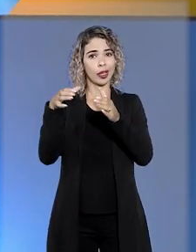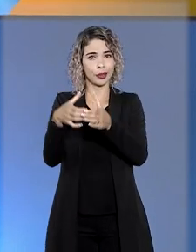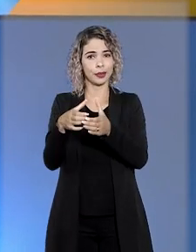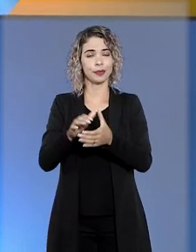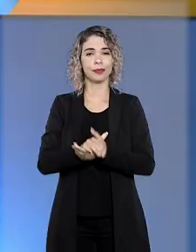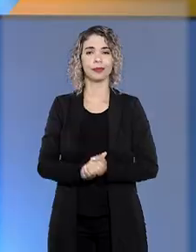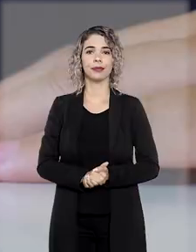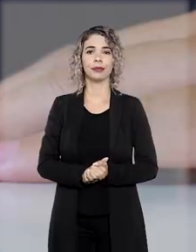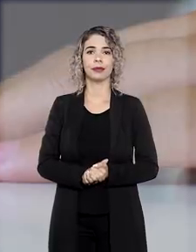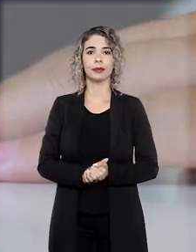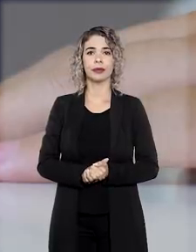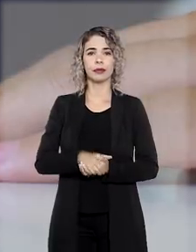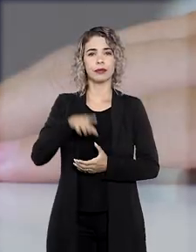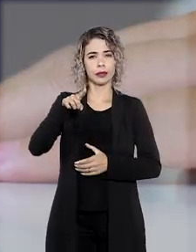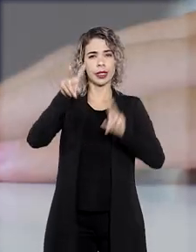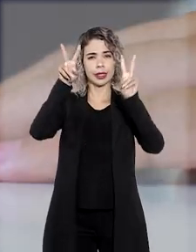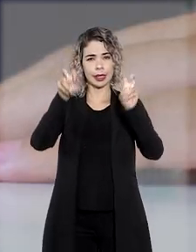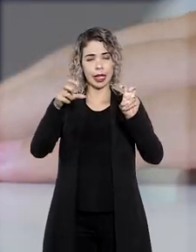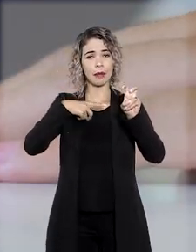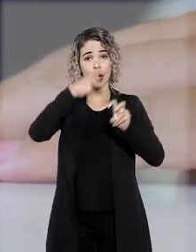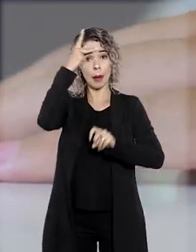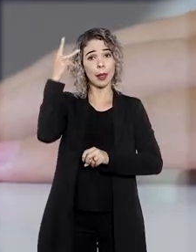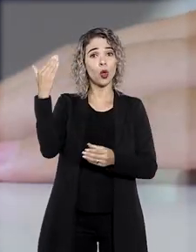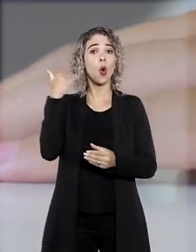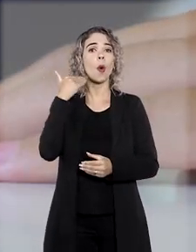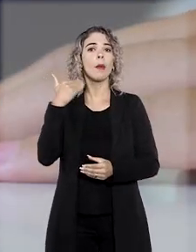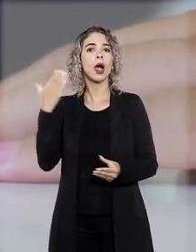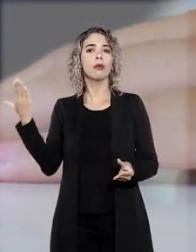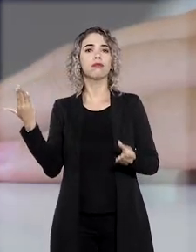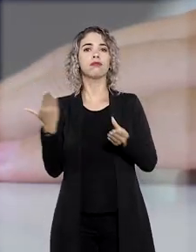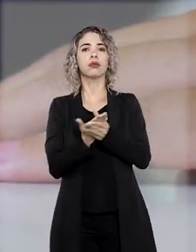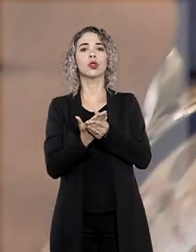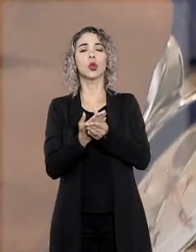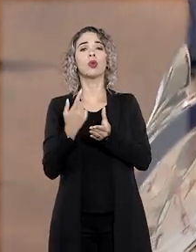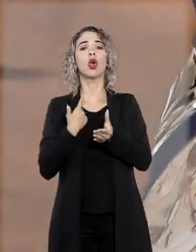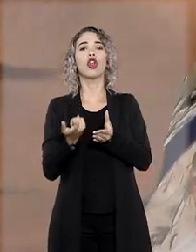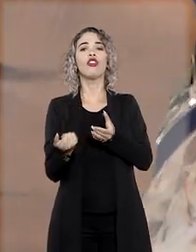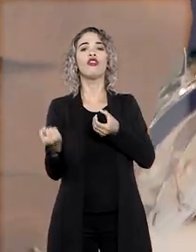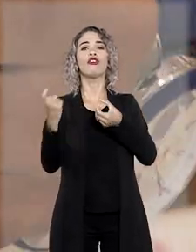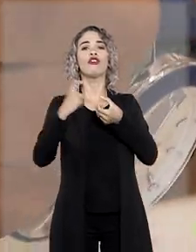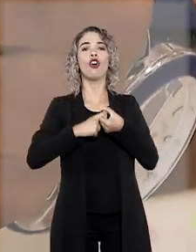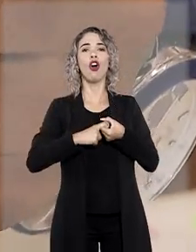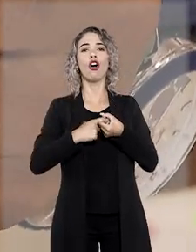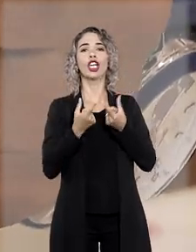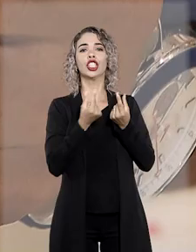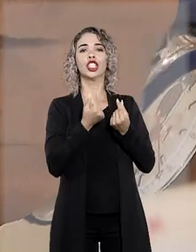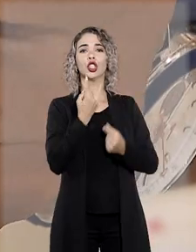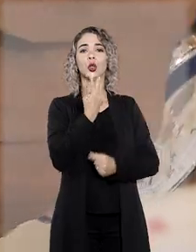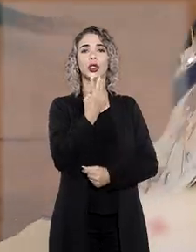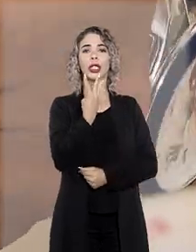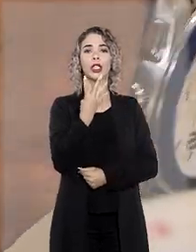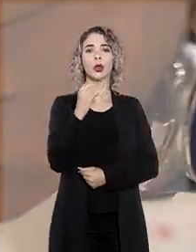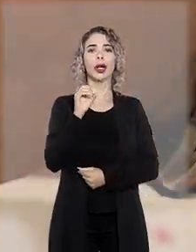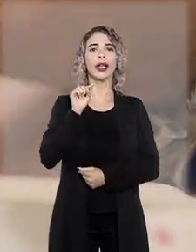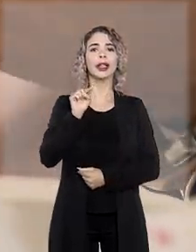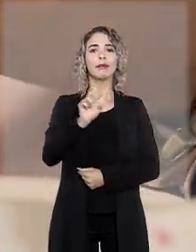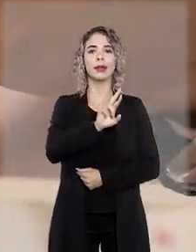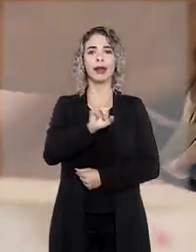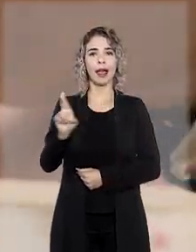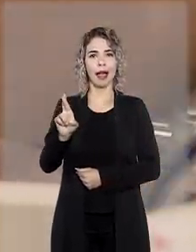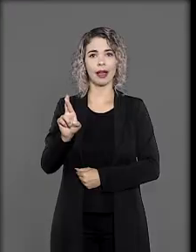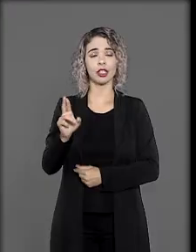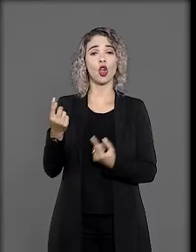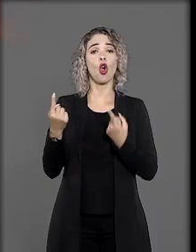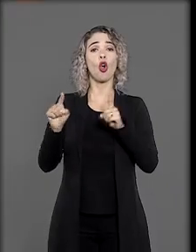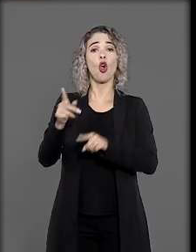quarta turma. No caso analisado, um banco ajuizou a ação monitória para o recebimento de cerca de R$ 240 mil